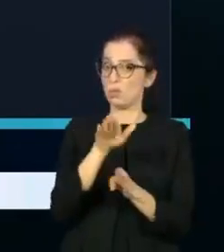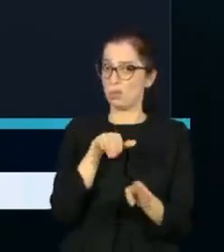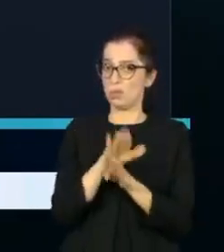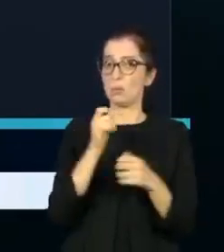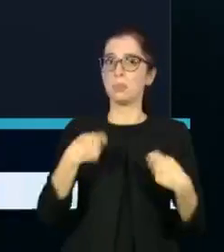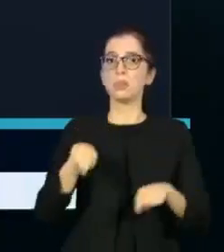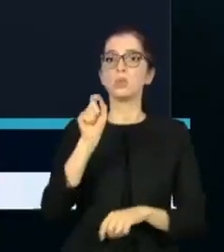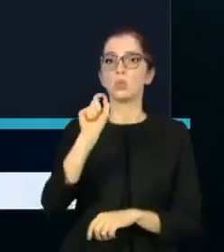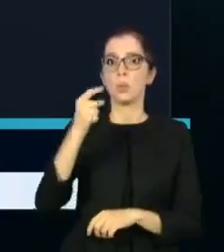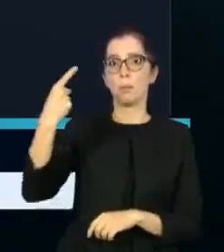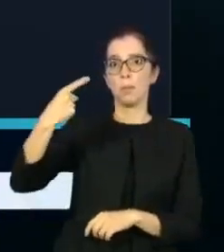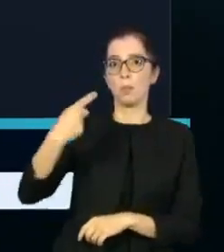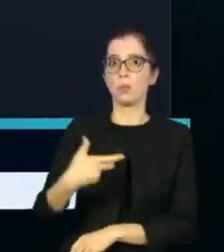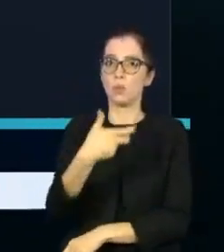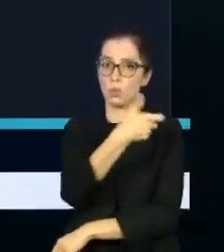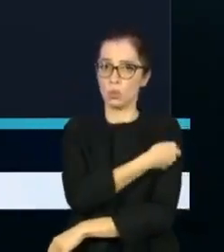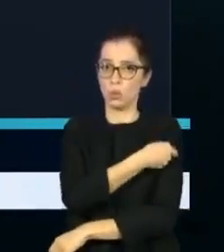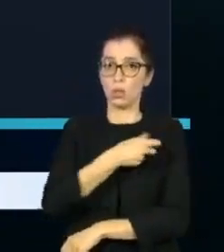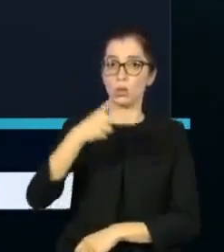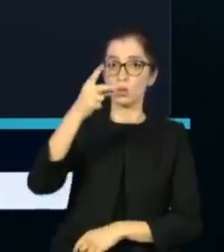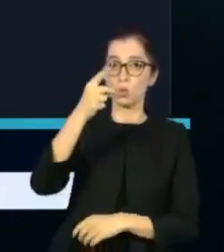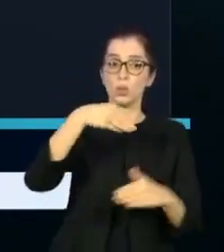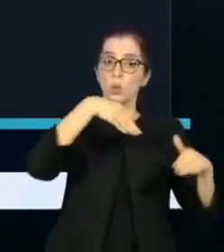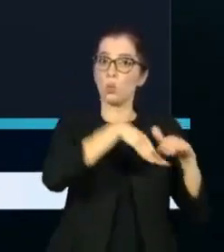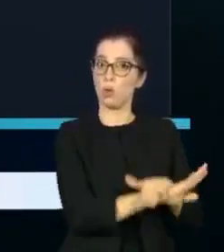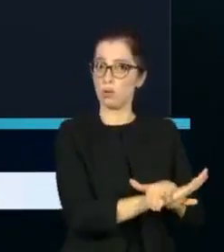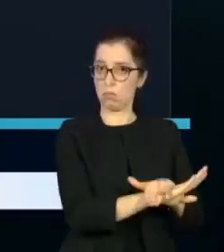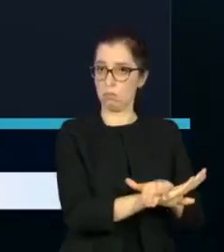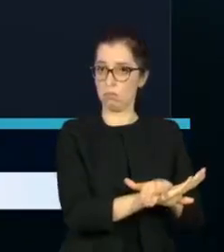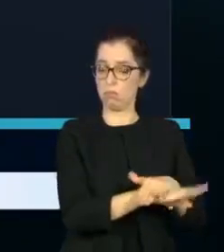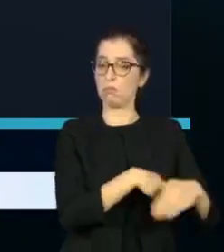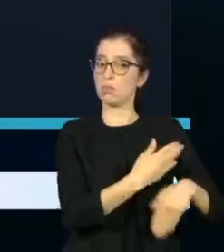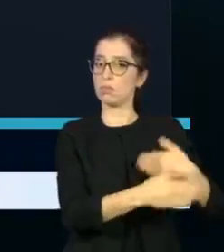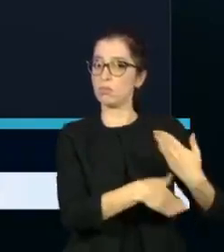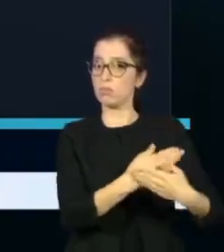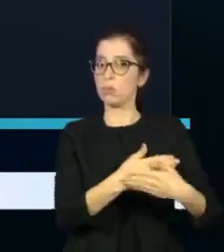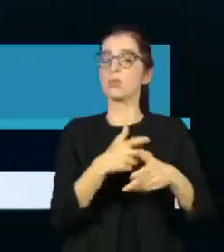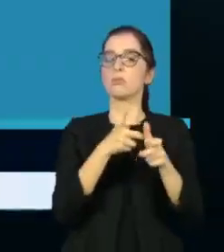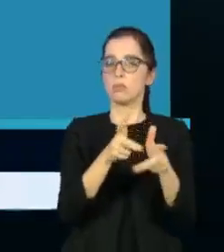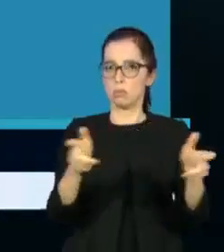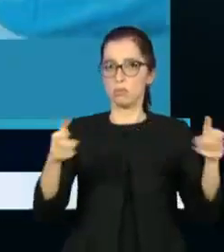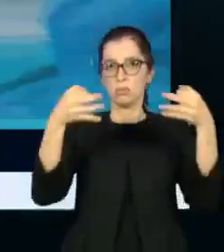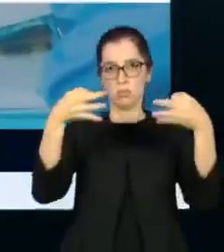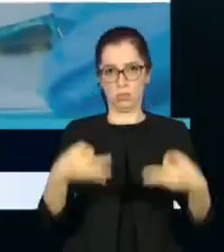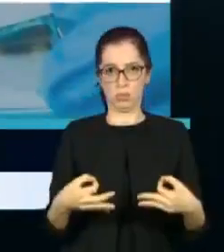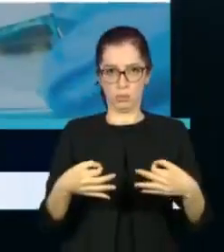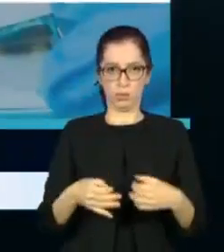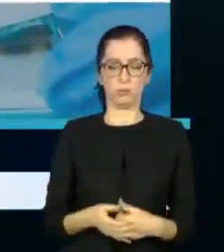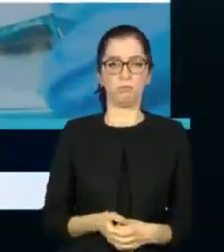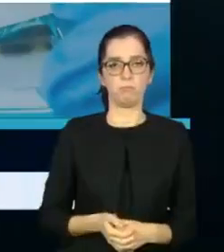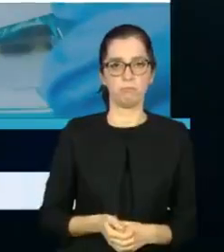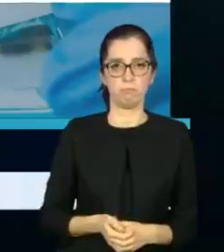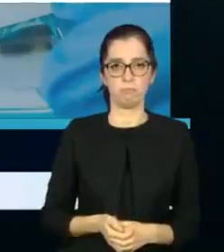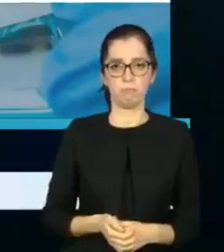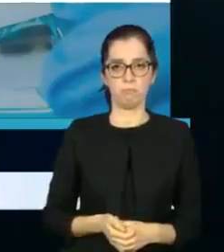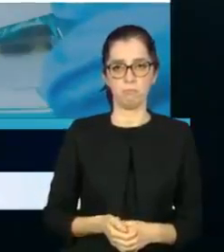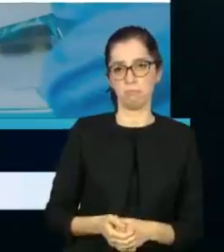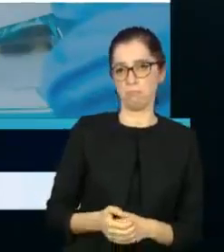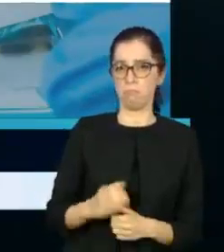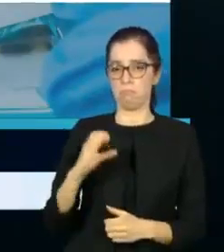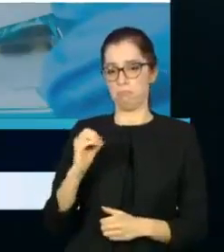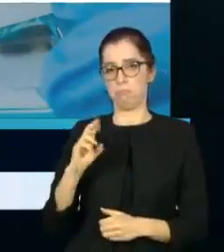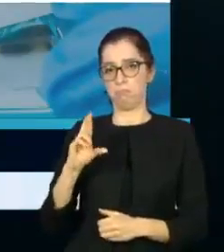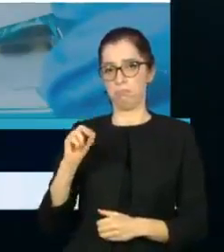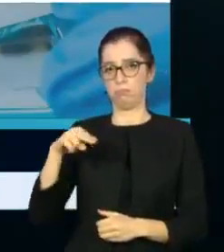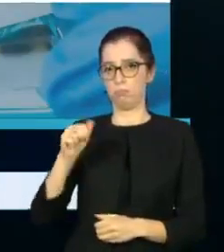dose e manter a segunda armazenada para aplicação no prazo determinado pelos laboratórios. A vacina Coronavac em parceria com o Instituto